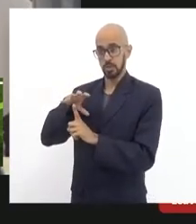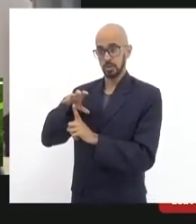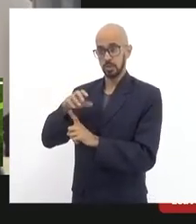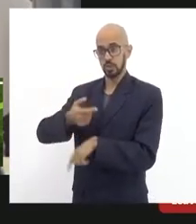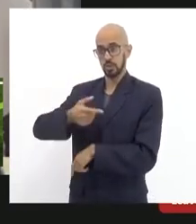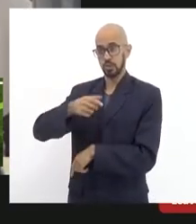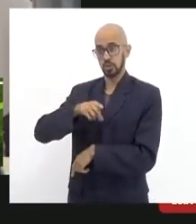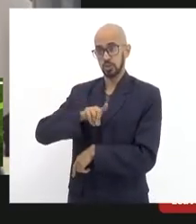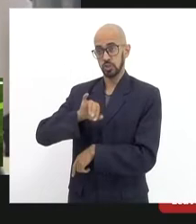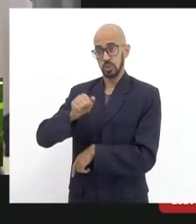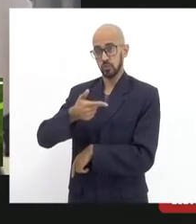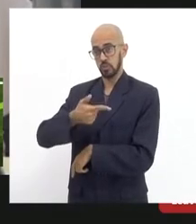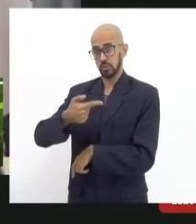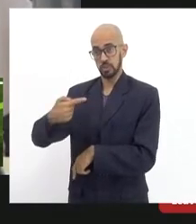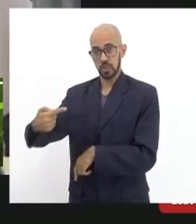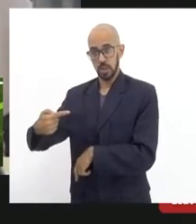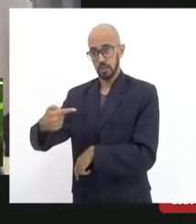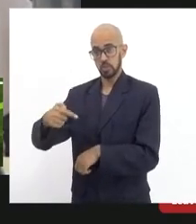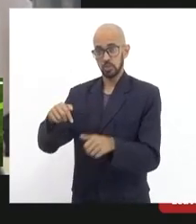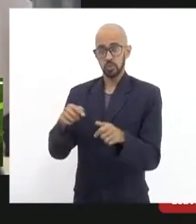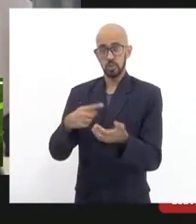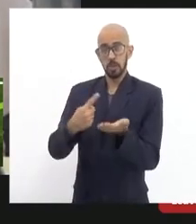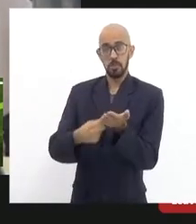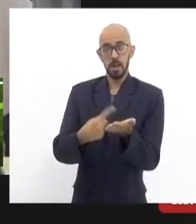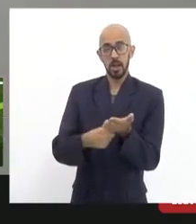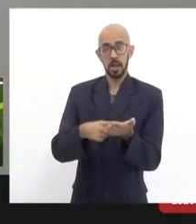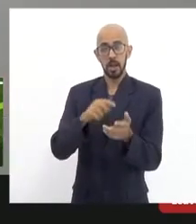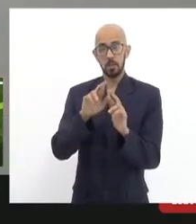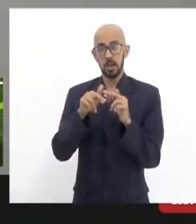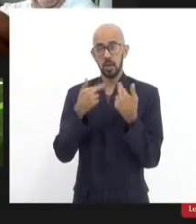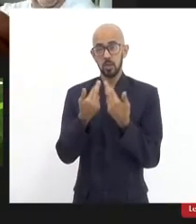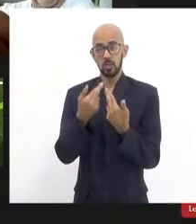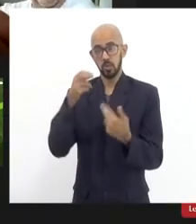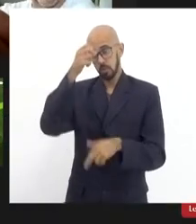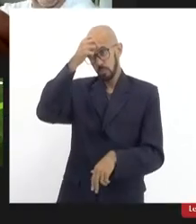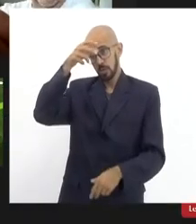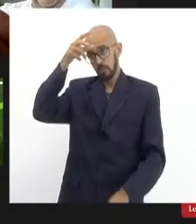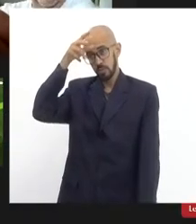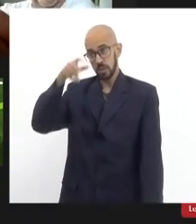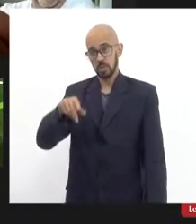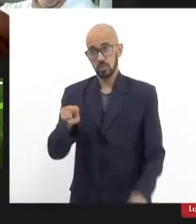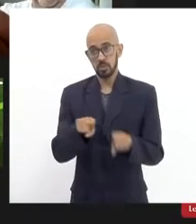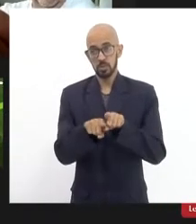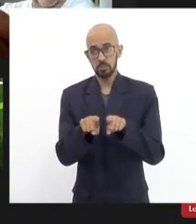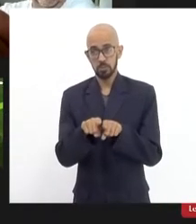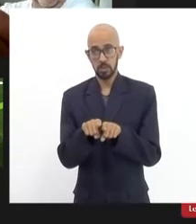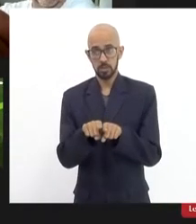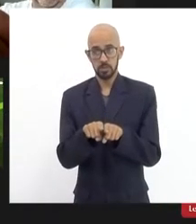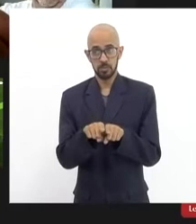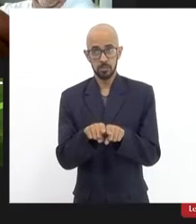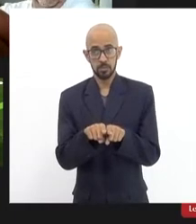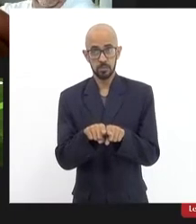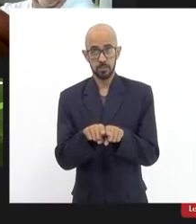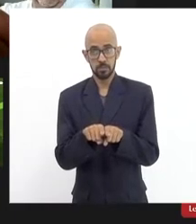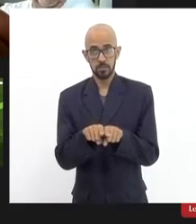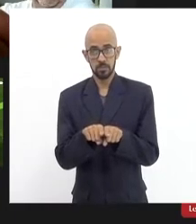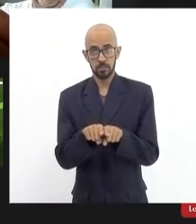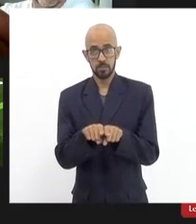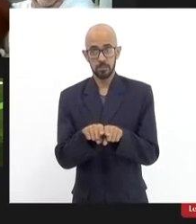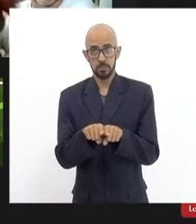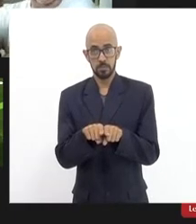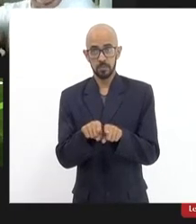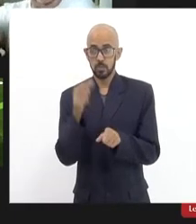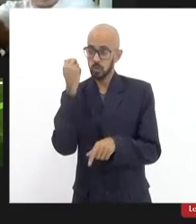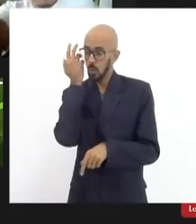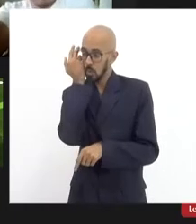tentar agendar uma reunião com o Eduardo Paes eu acho que vale muito tem uma delegação fortíssima vamos deixar